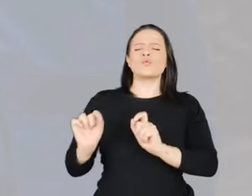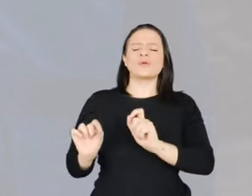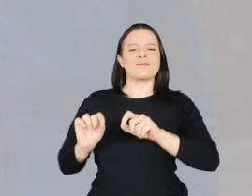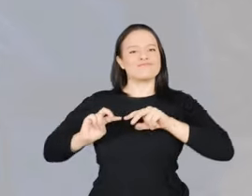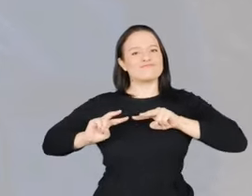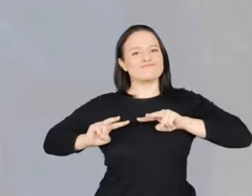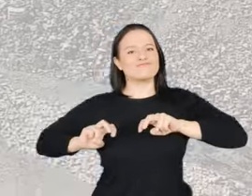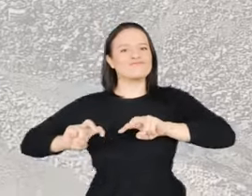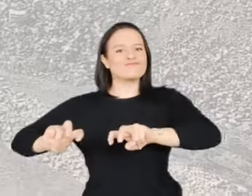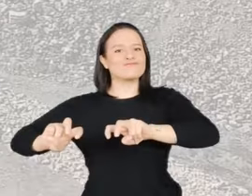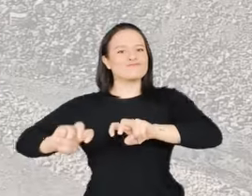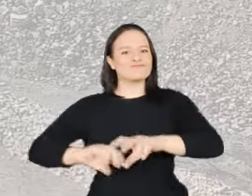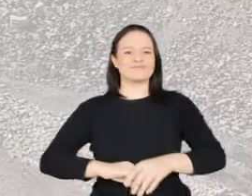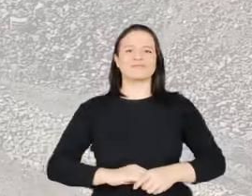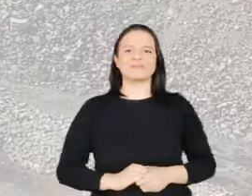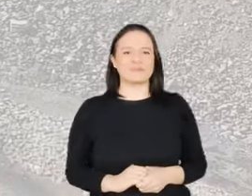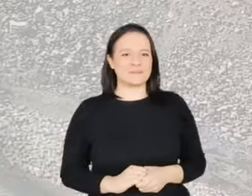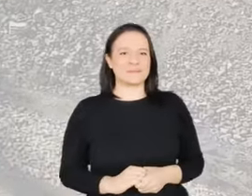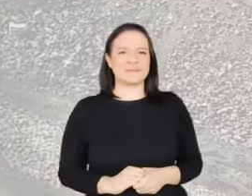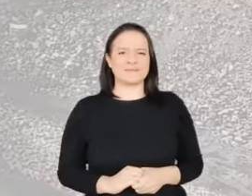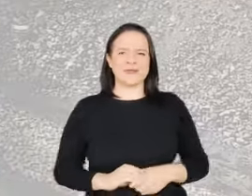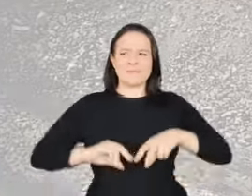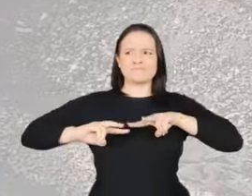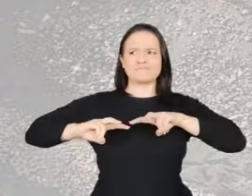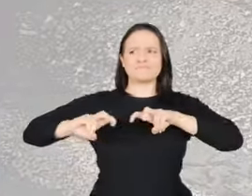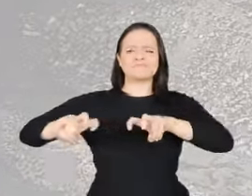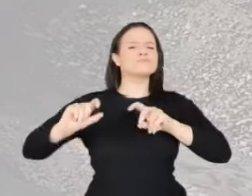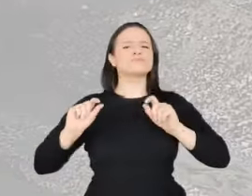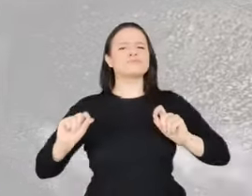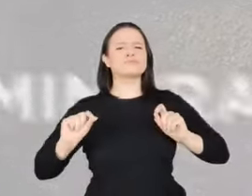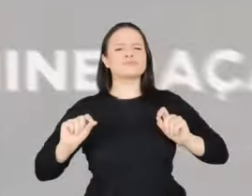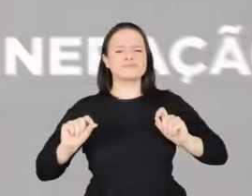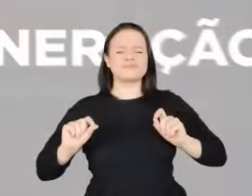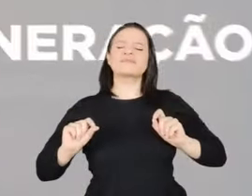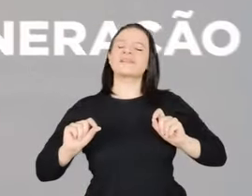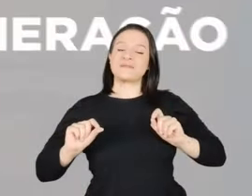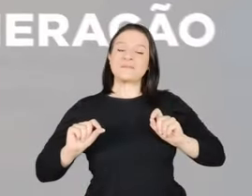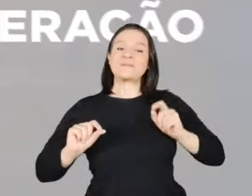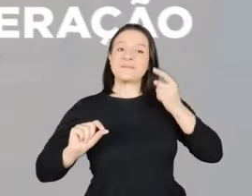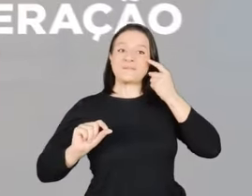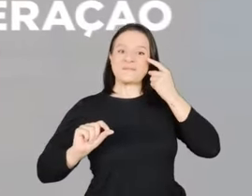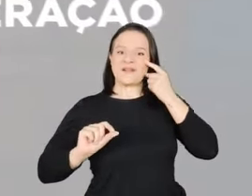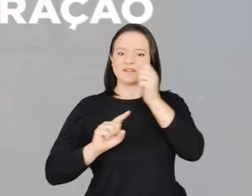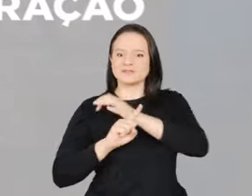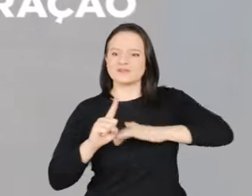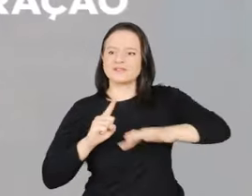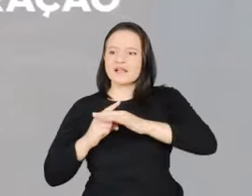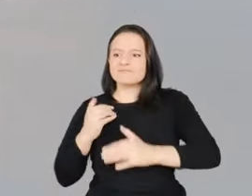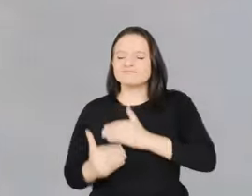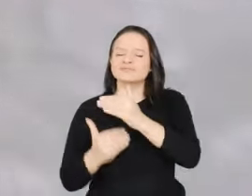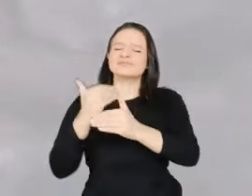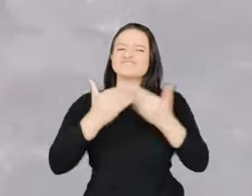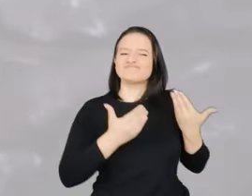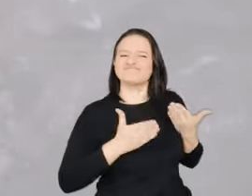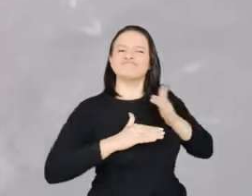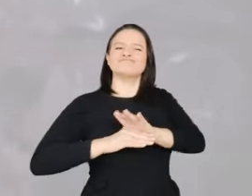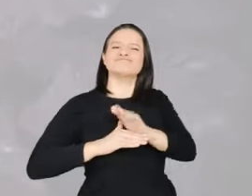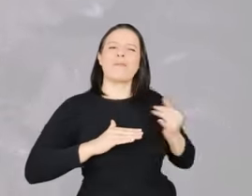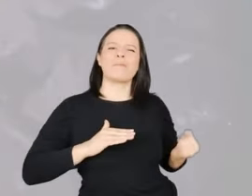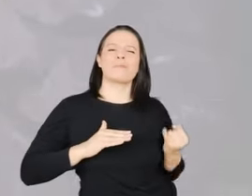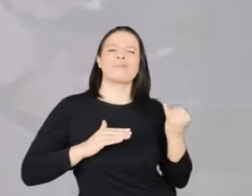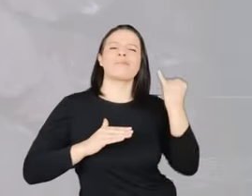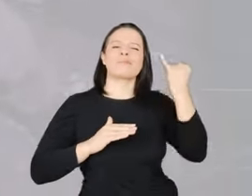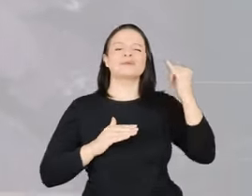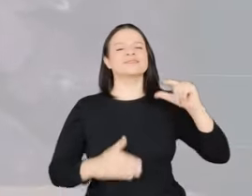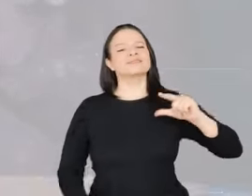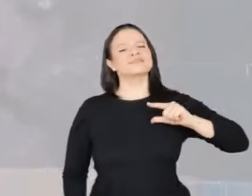mineradora. A mineração. Uma importante atividade para o desenvolvimento da sociedade.